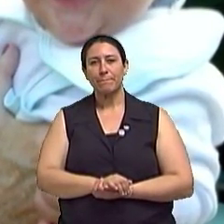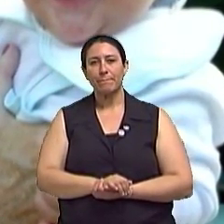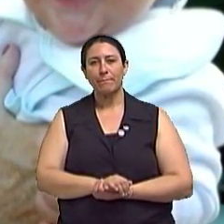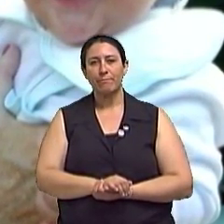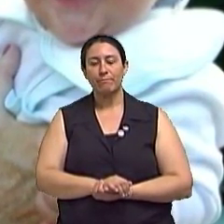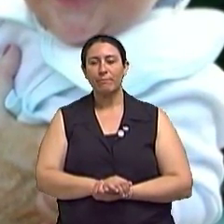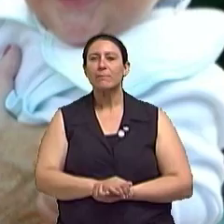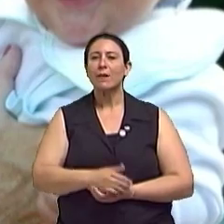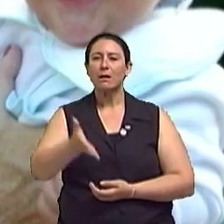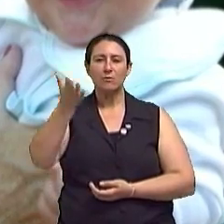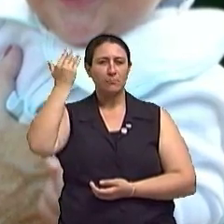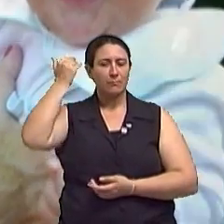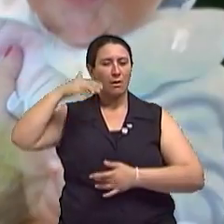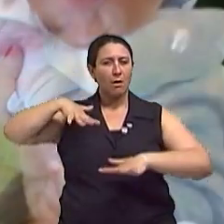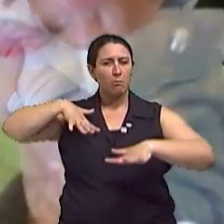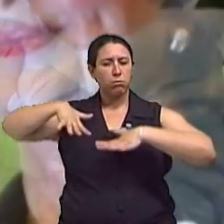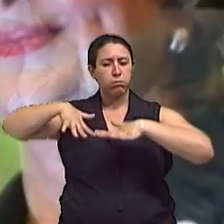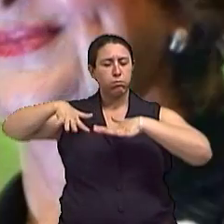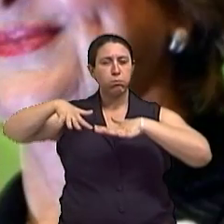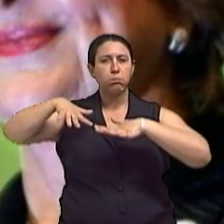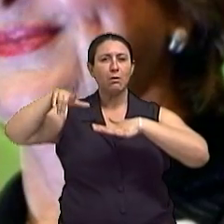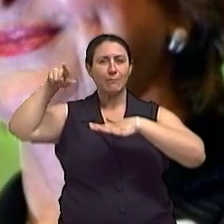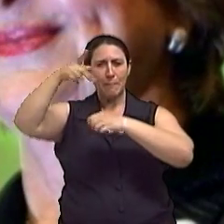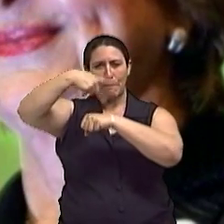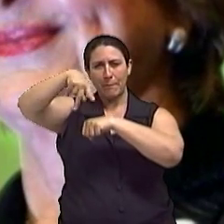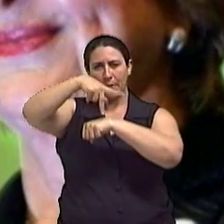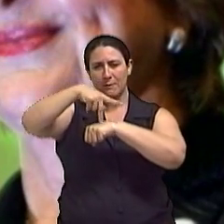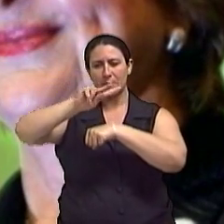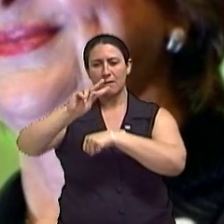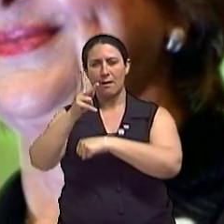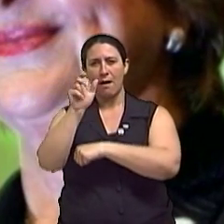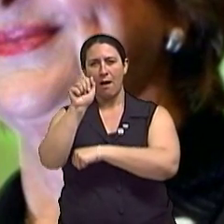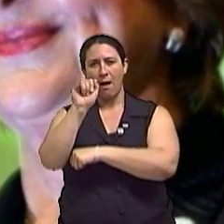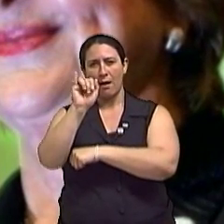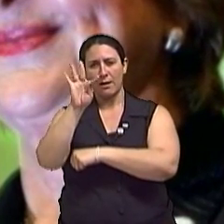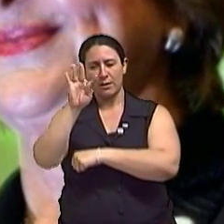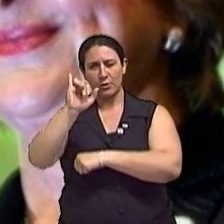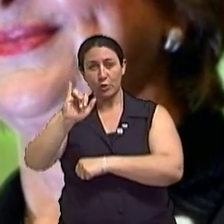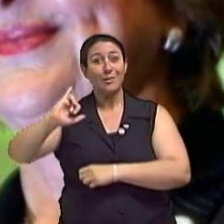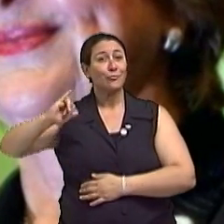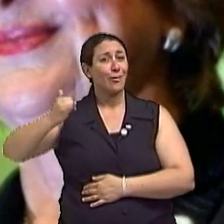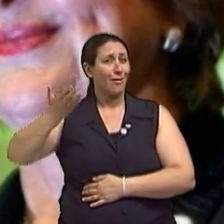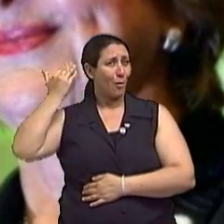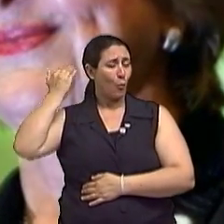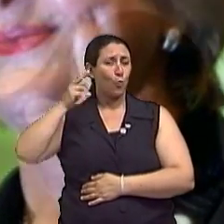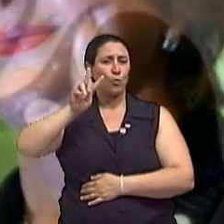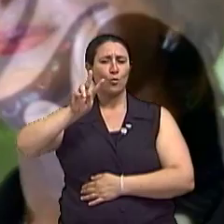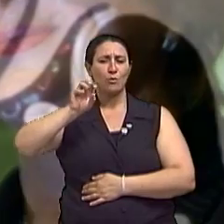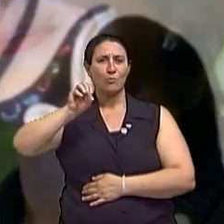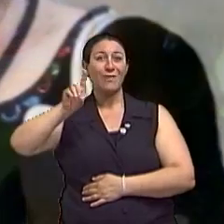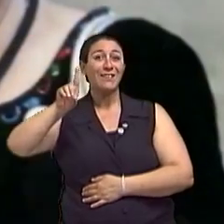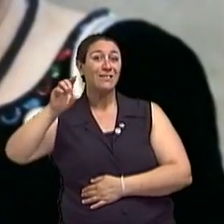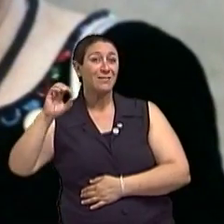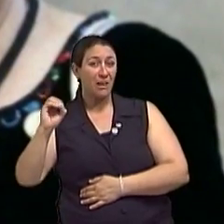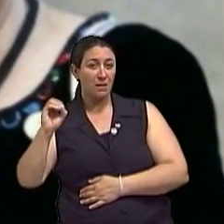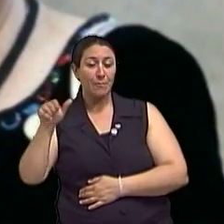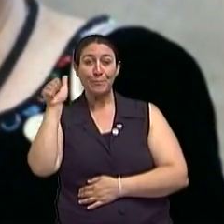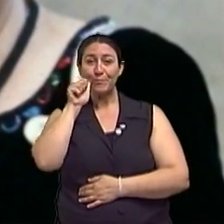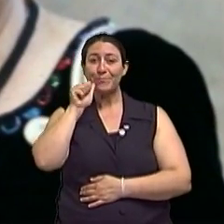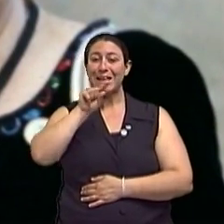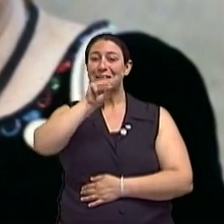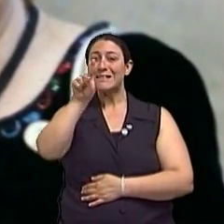Vítima do terremoto no Haiti, em janeiro de 2010, a catarinense Zilda Arnitz se